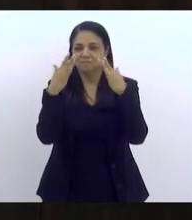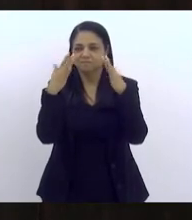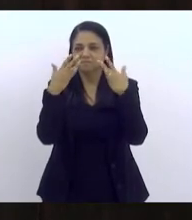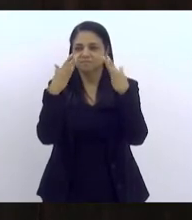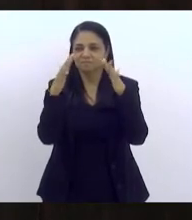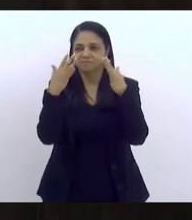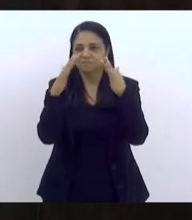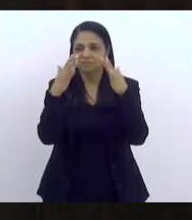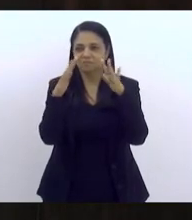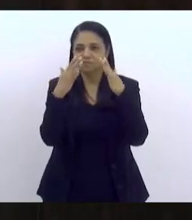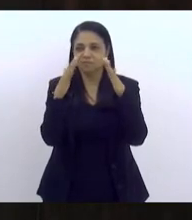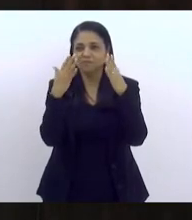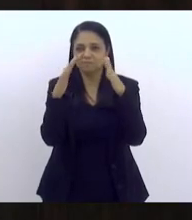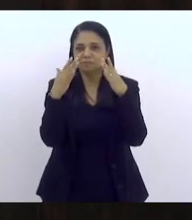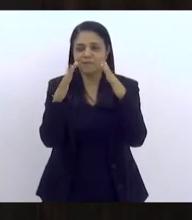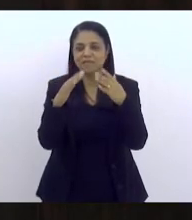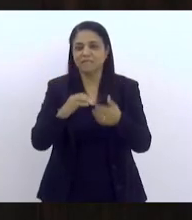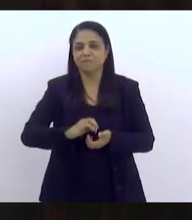Obrigado,